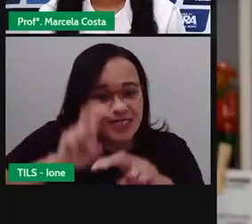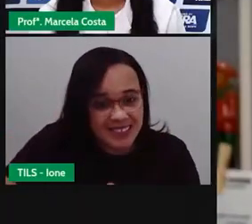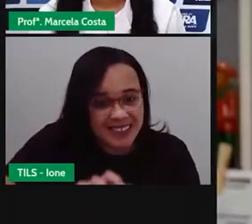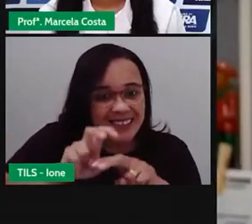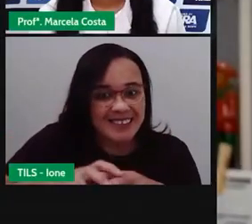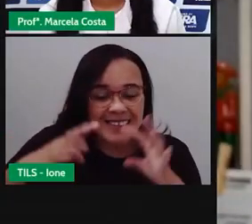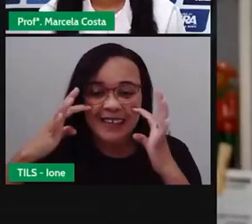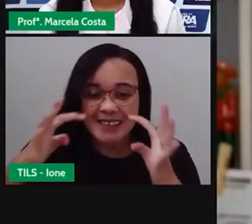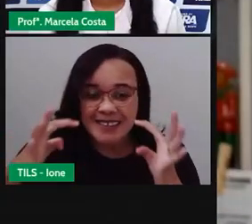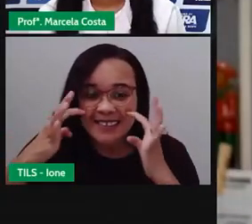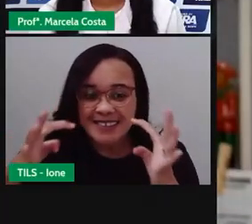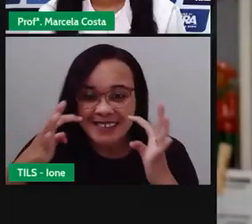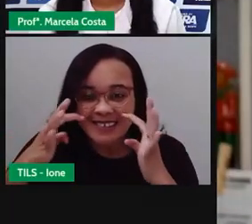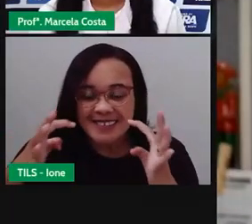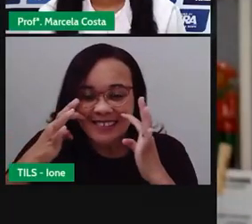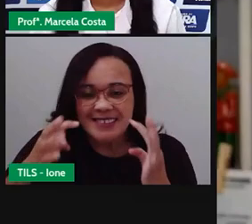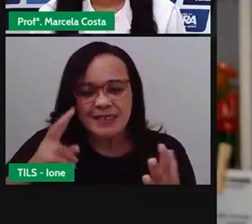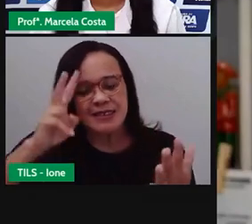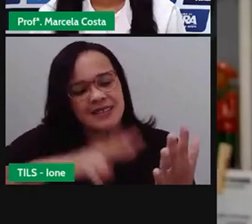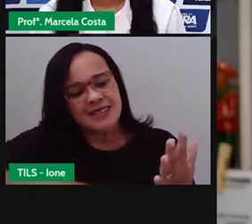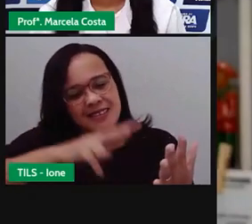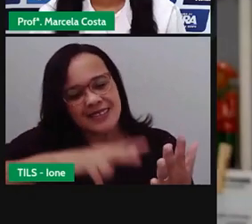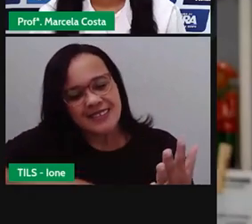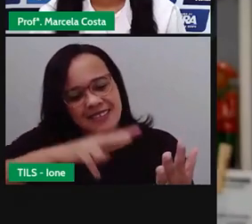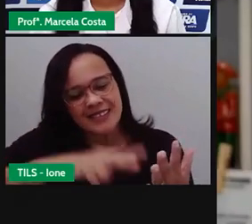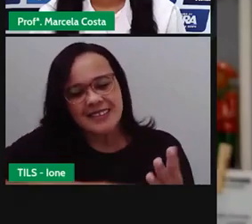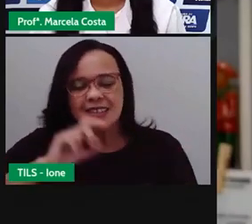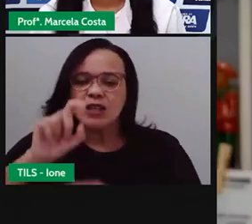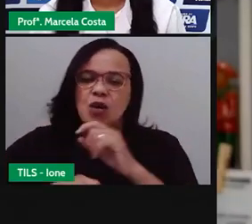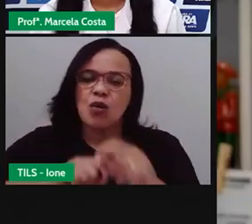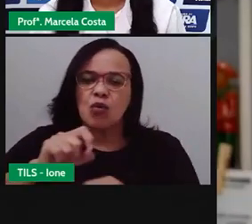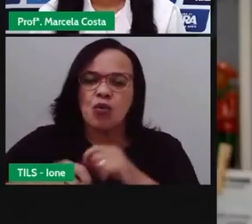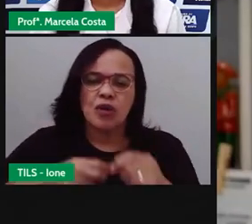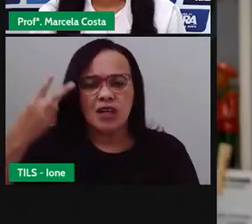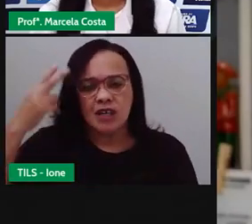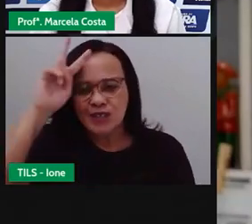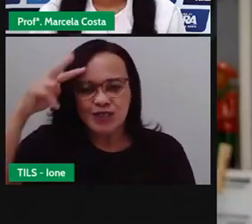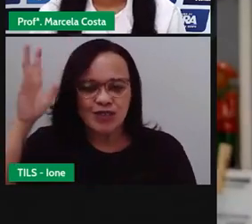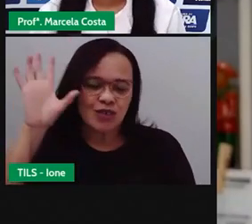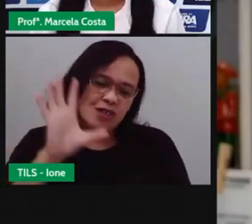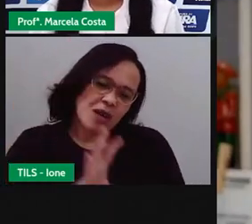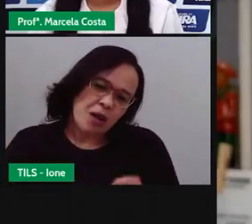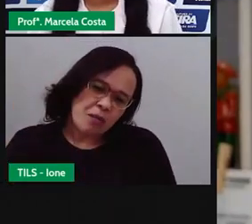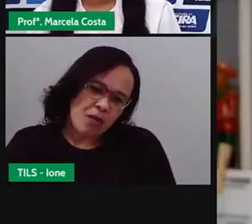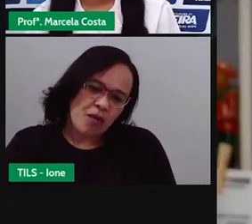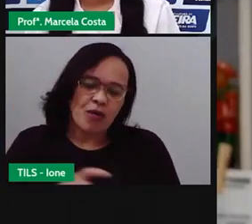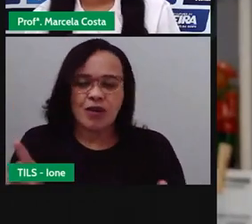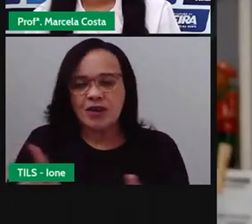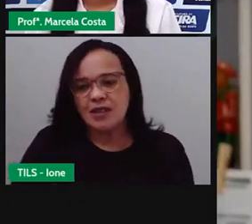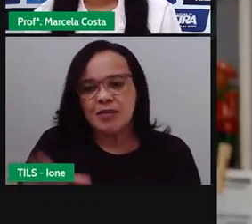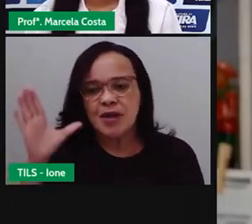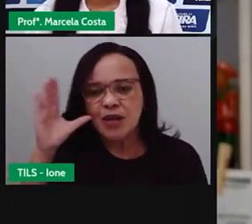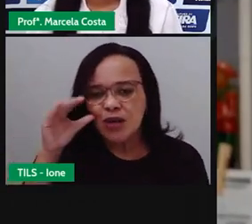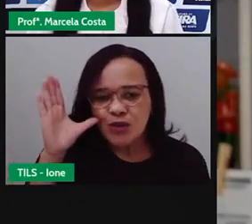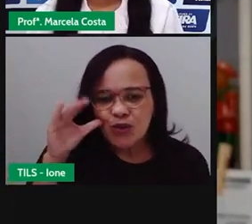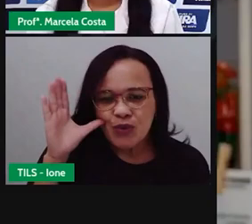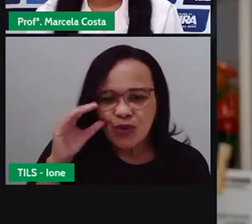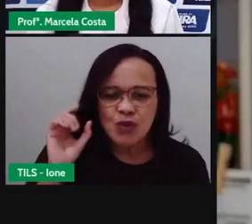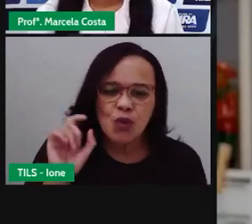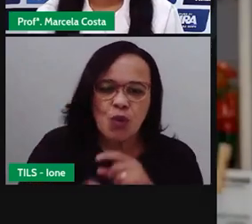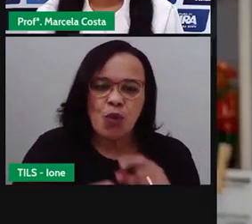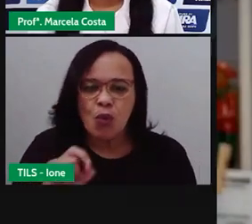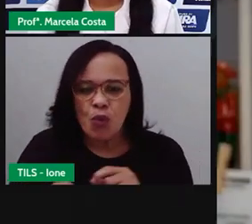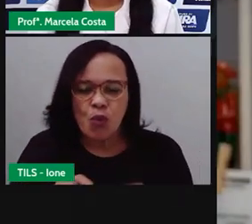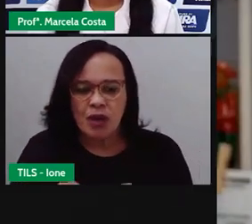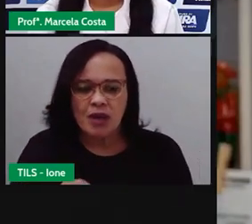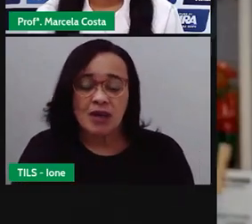história de Trancoso, li a história de romance, e ficava um curioso, como Cidrão e Helena, o pavão